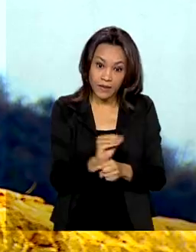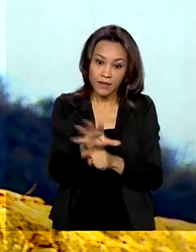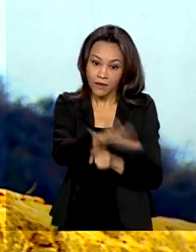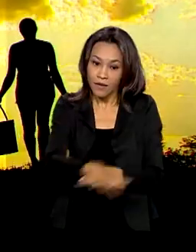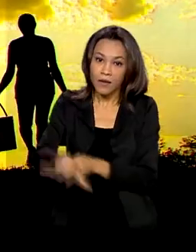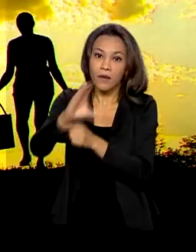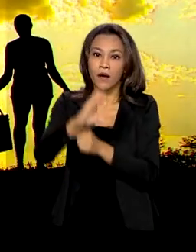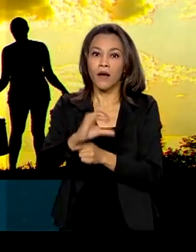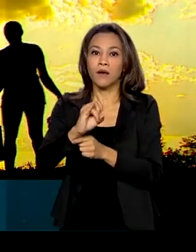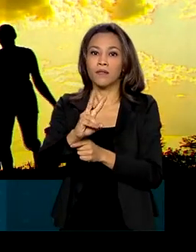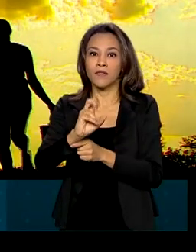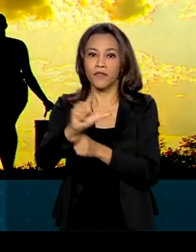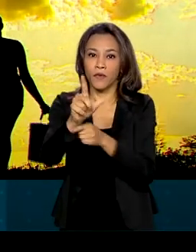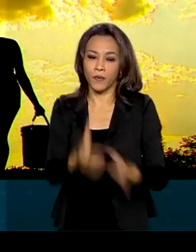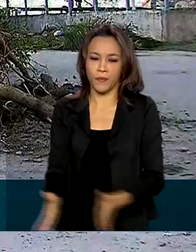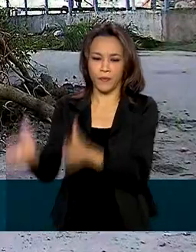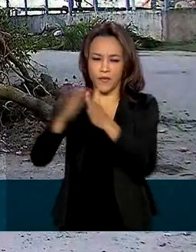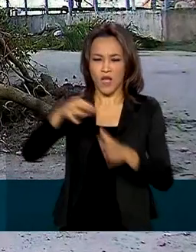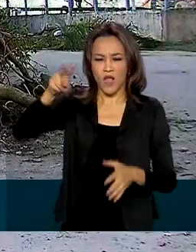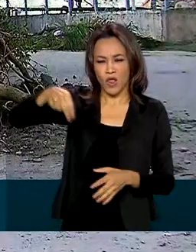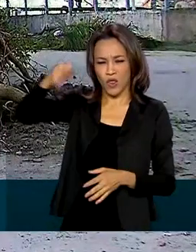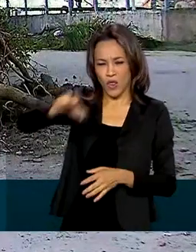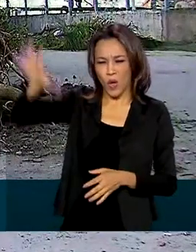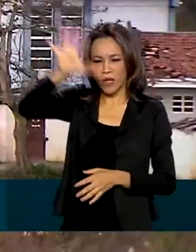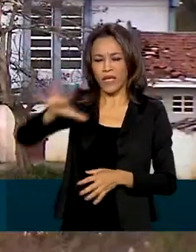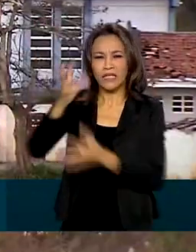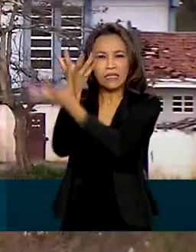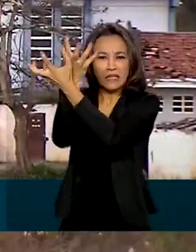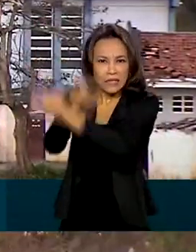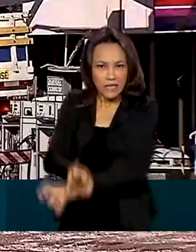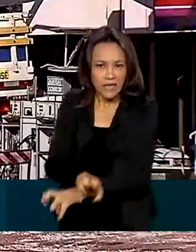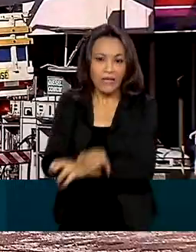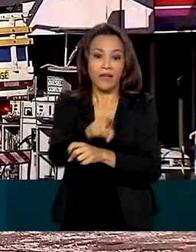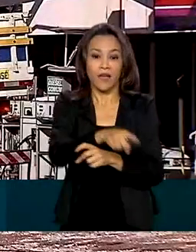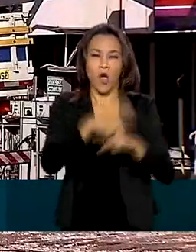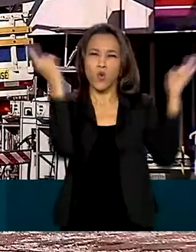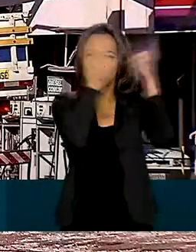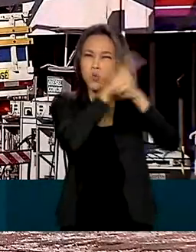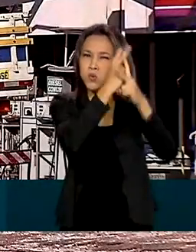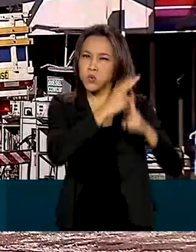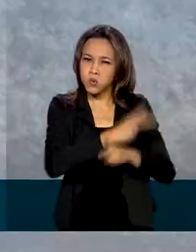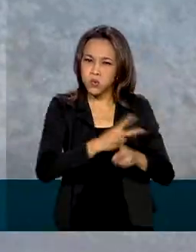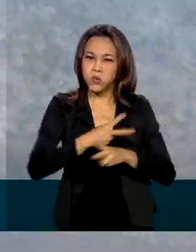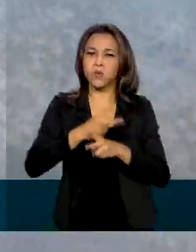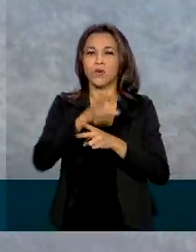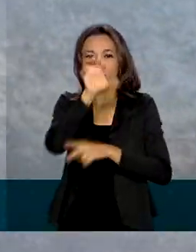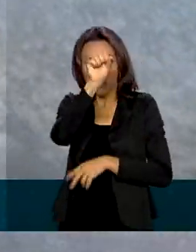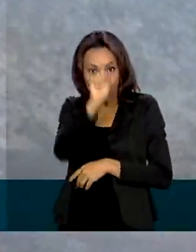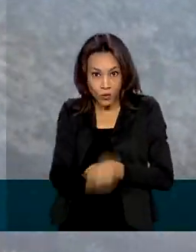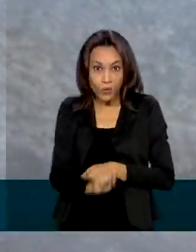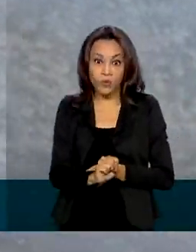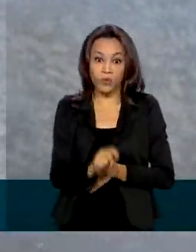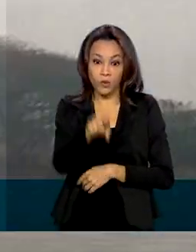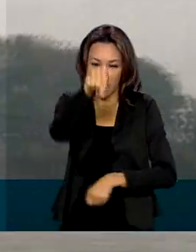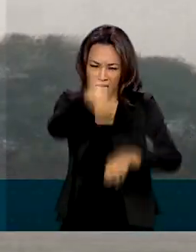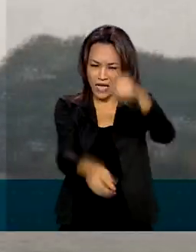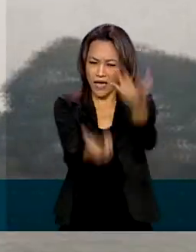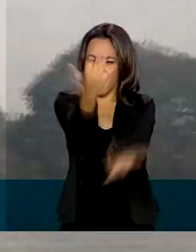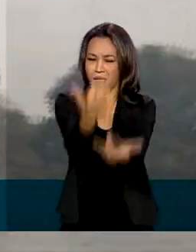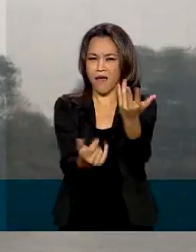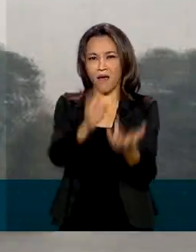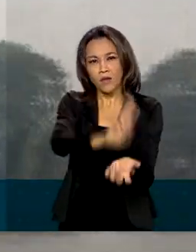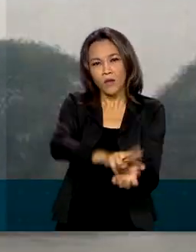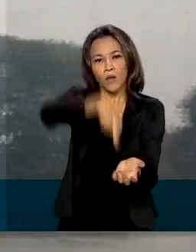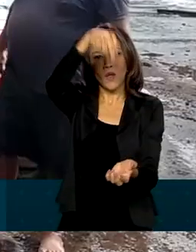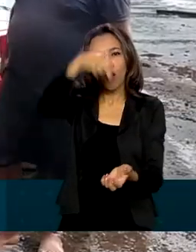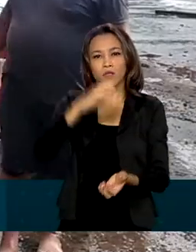Seca na região nordeste. Estiagem, vendaval e tempestade no sul. Incêndios no norte e